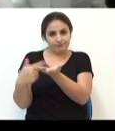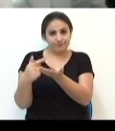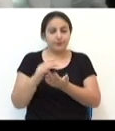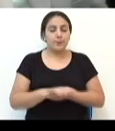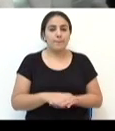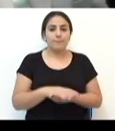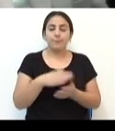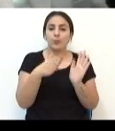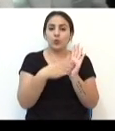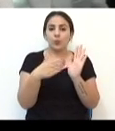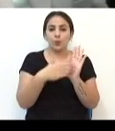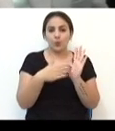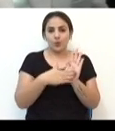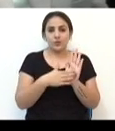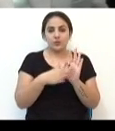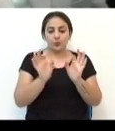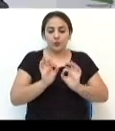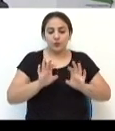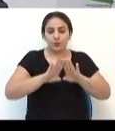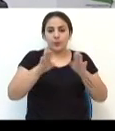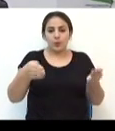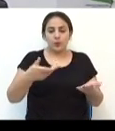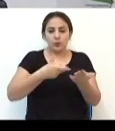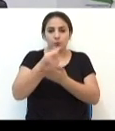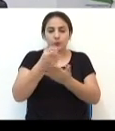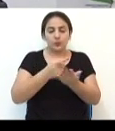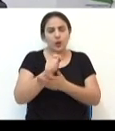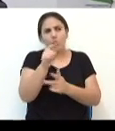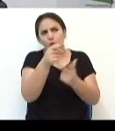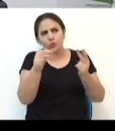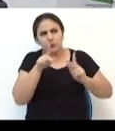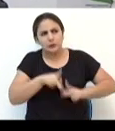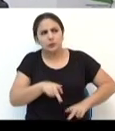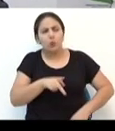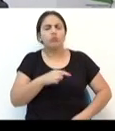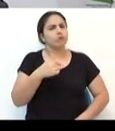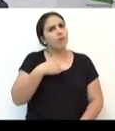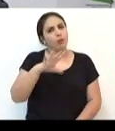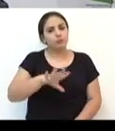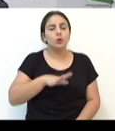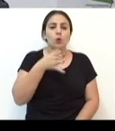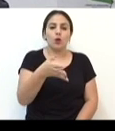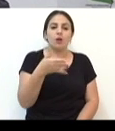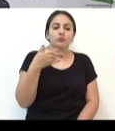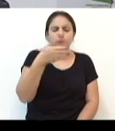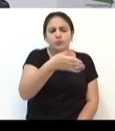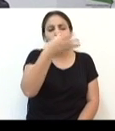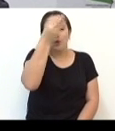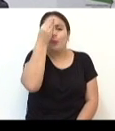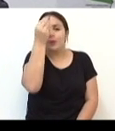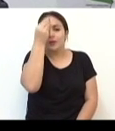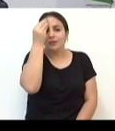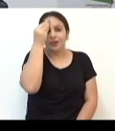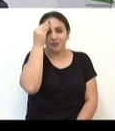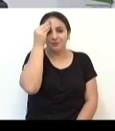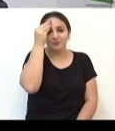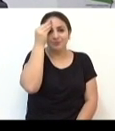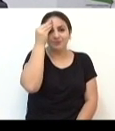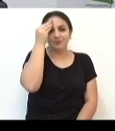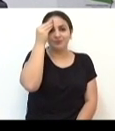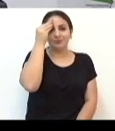propôs esse projeto do Balcão do Consumidor, algumas pessoas tiveram a coragem, entenderam o que seria